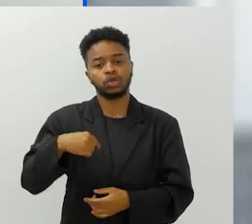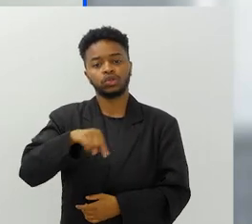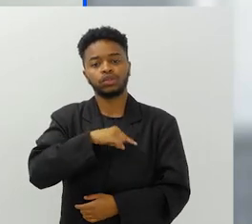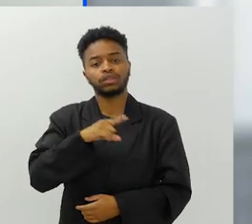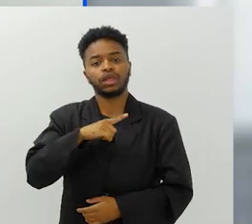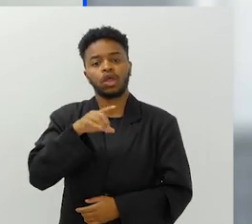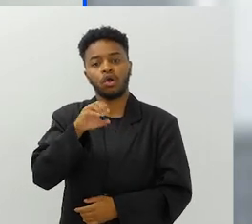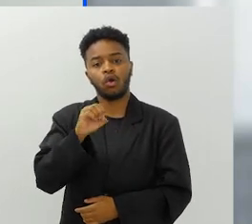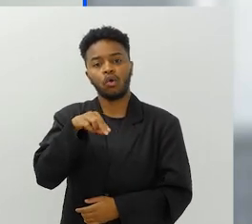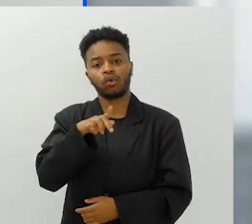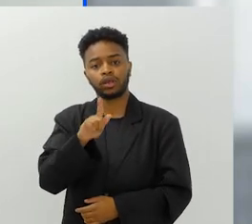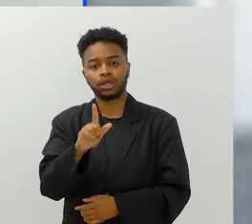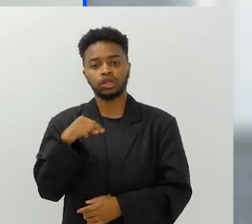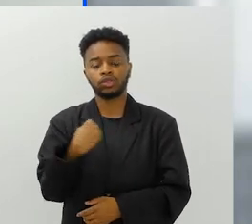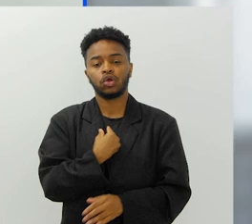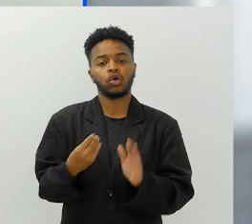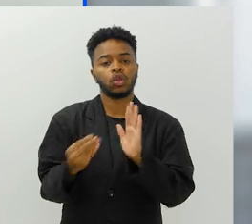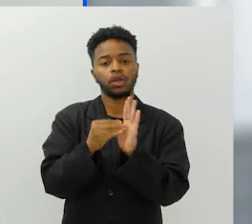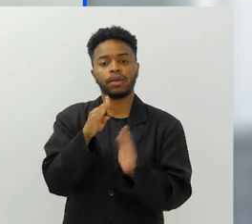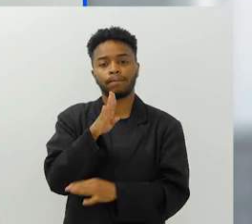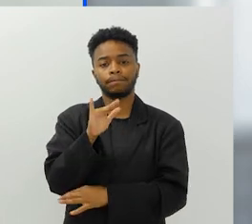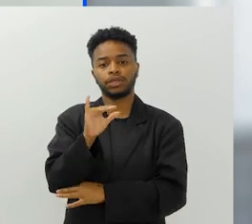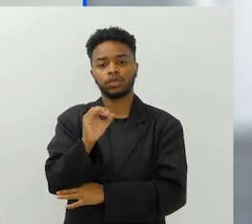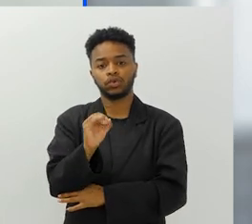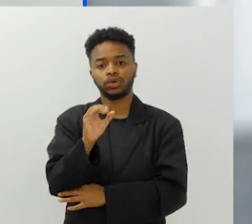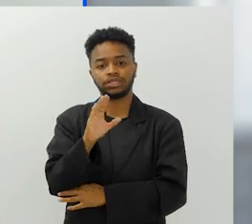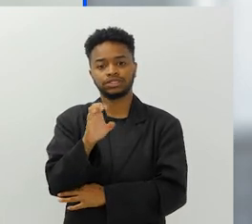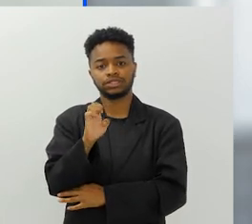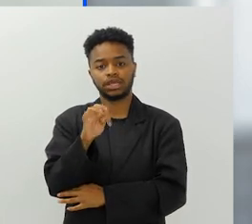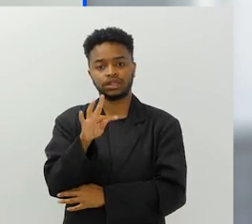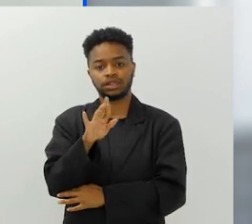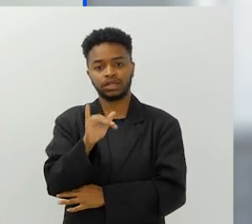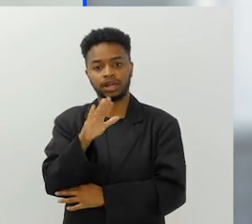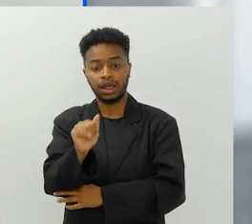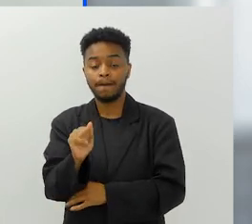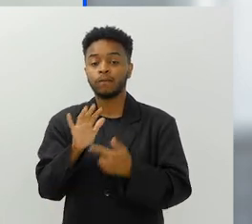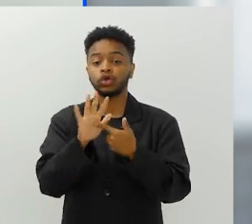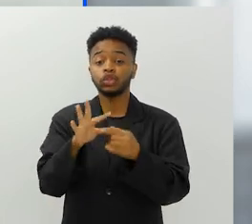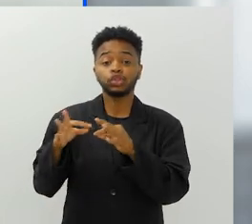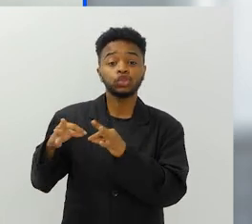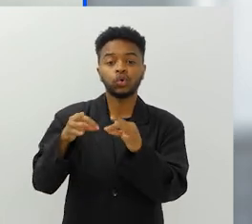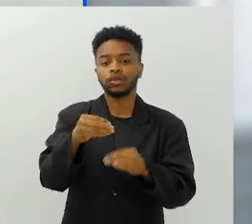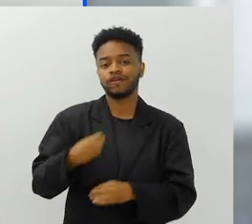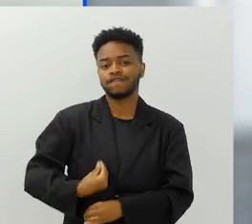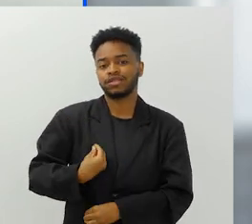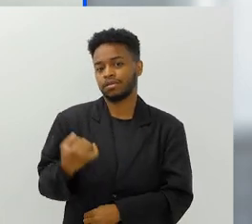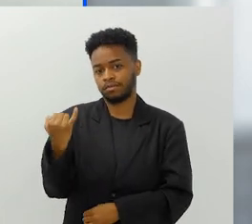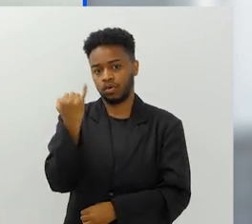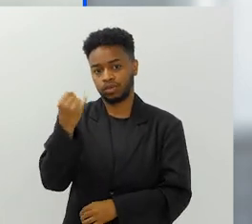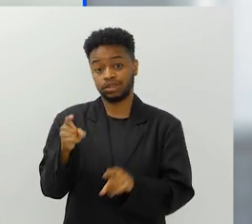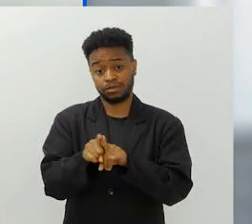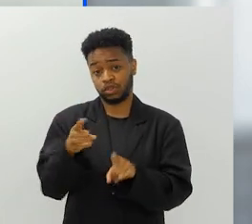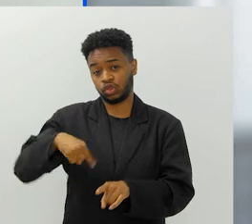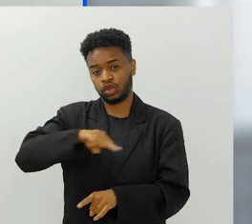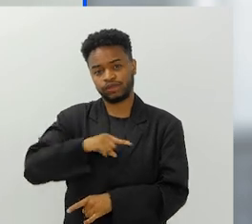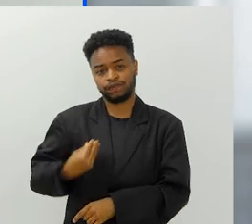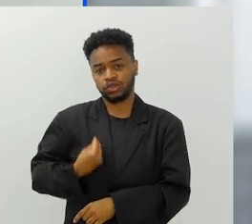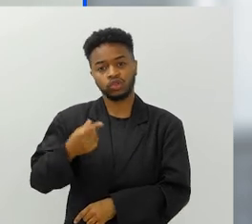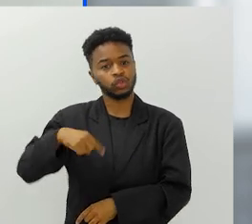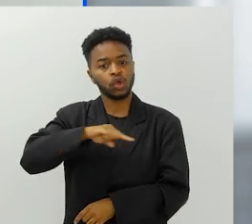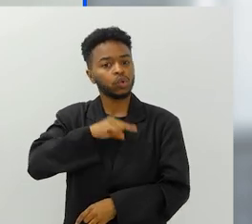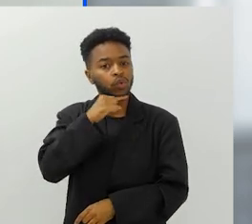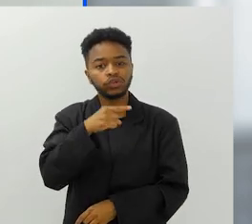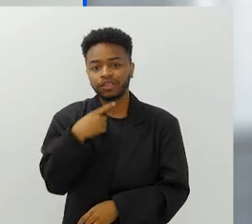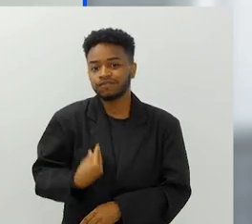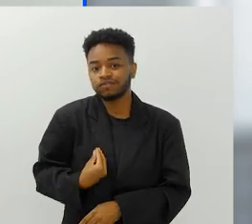A gente tem uma ONG que a gente define como biocêntrica e todas as vidas importam, porque isso se diz também a nossa própria vida. O ser humano